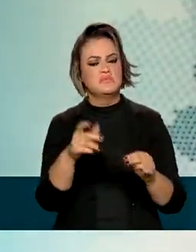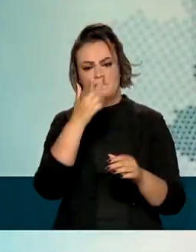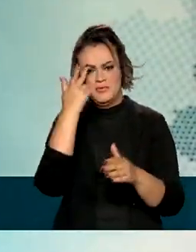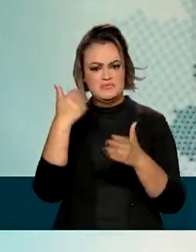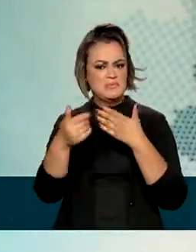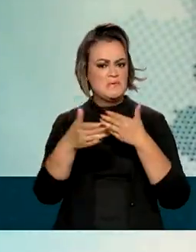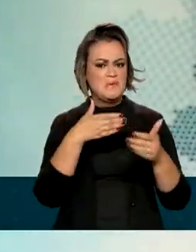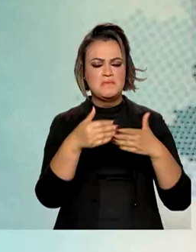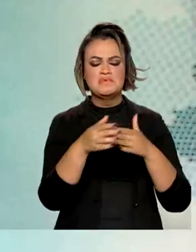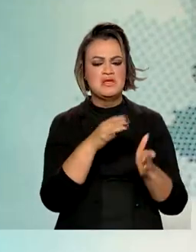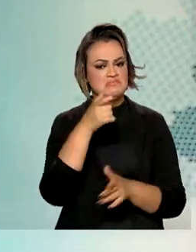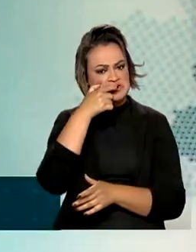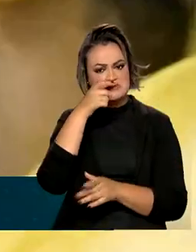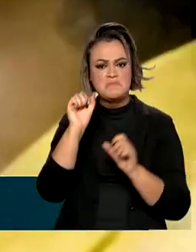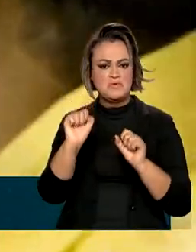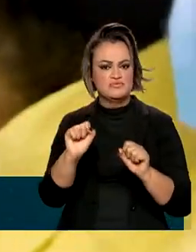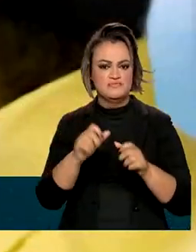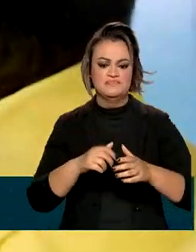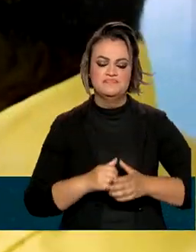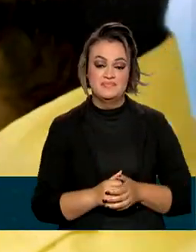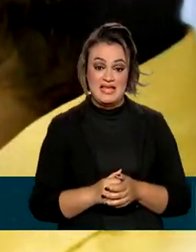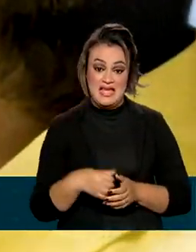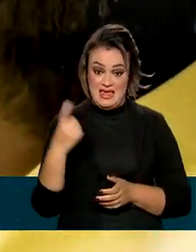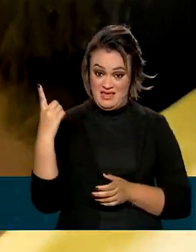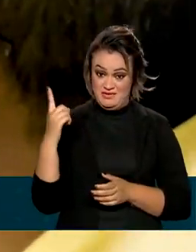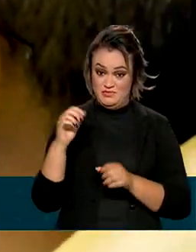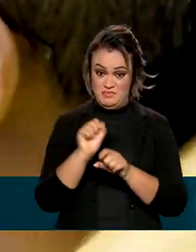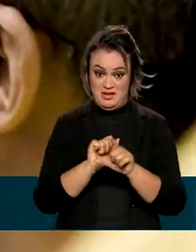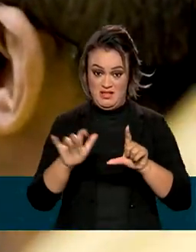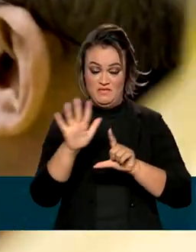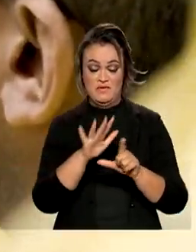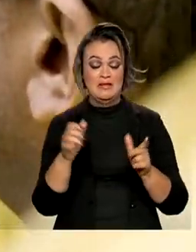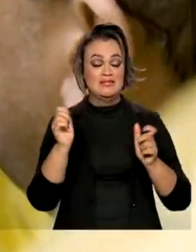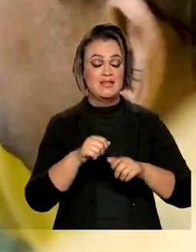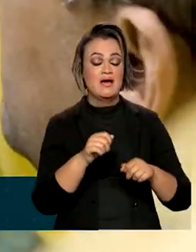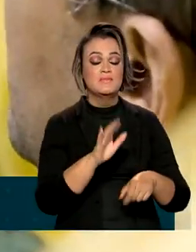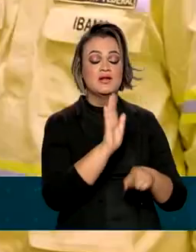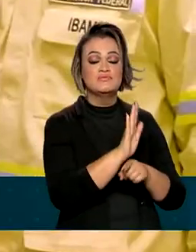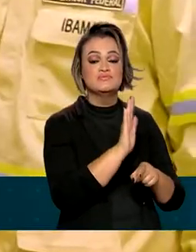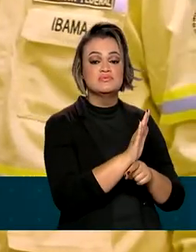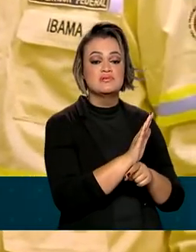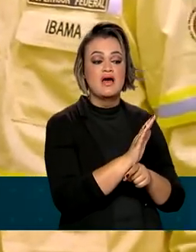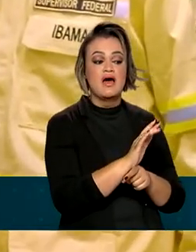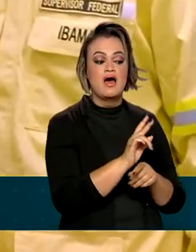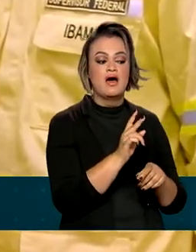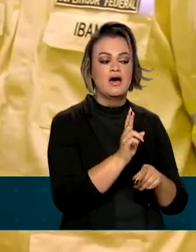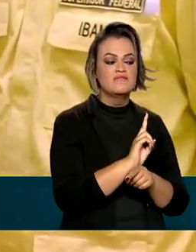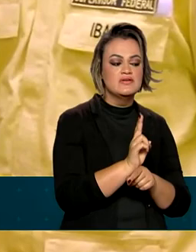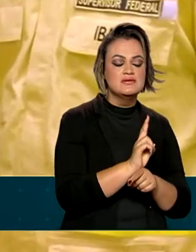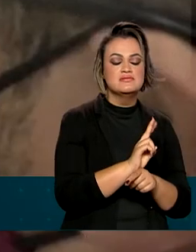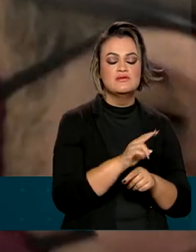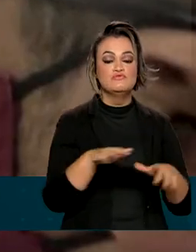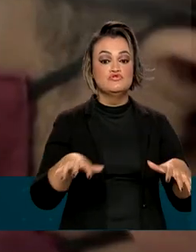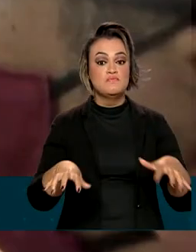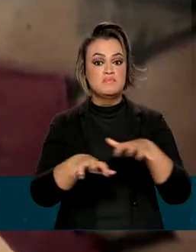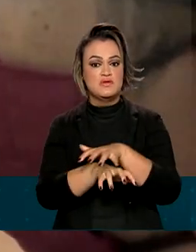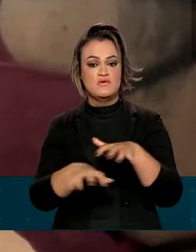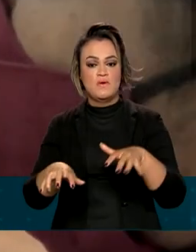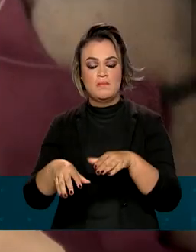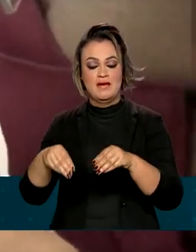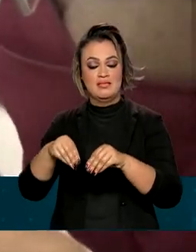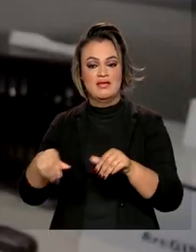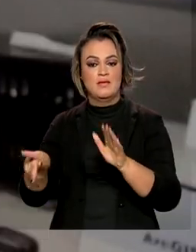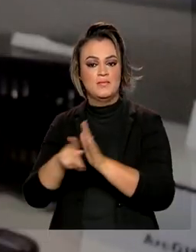cidadão pode acessar. A ferramenta também pretende qualificar a fiscalização dos biomas e a proteção de terras